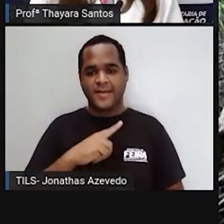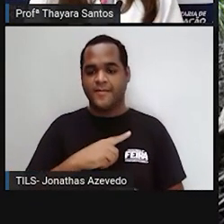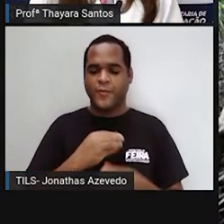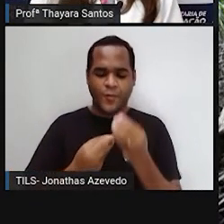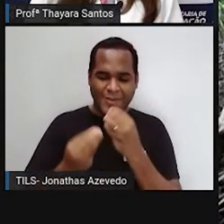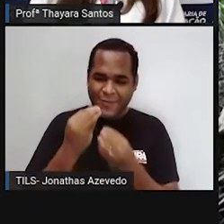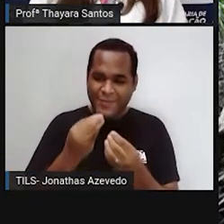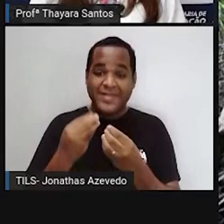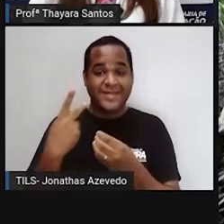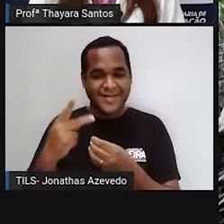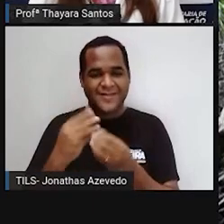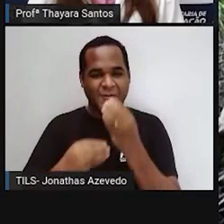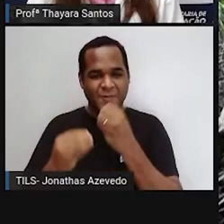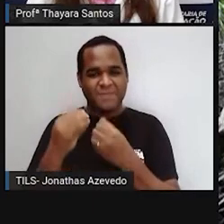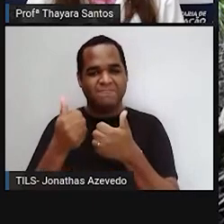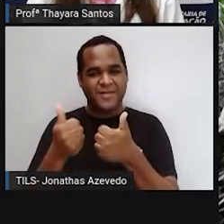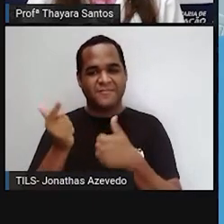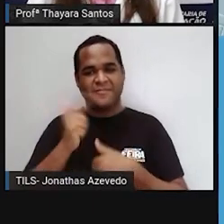disponível lá.